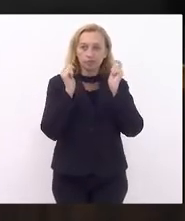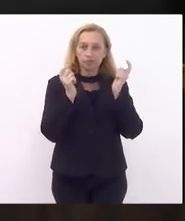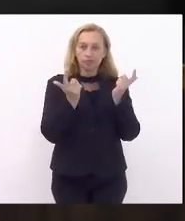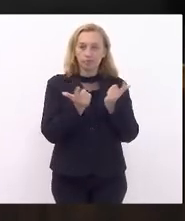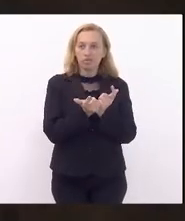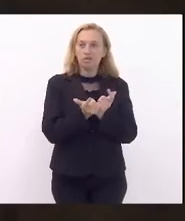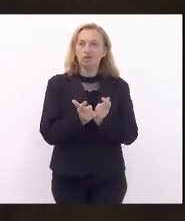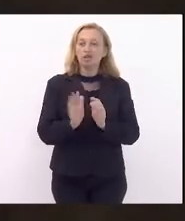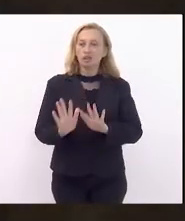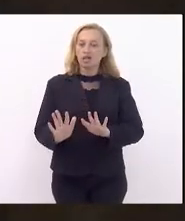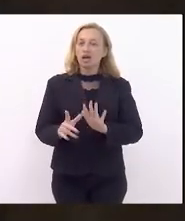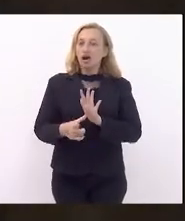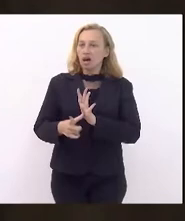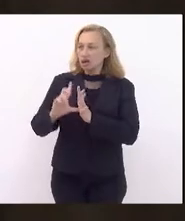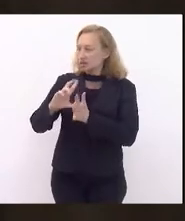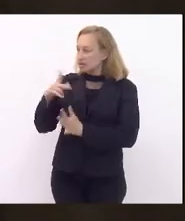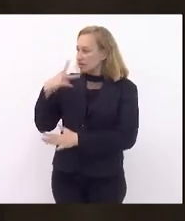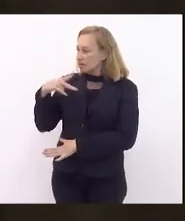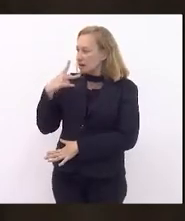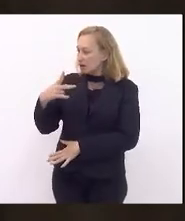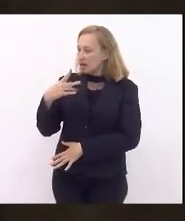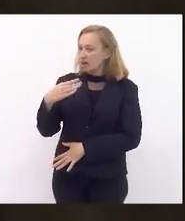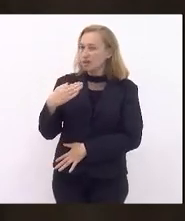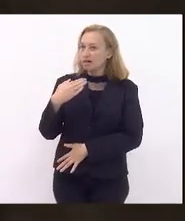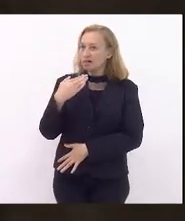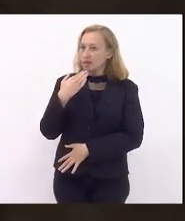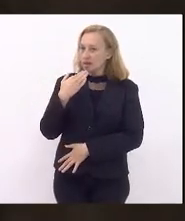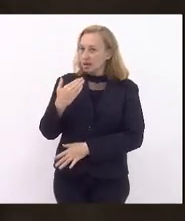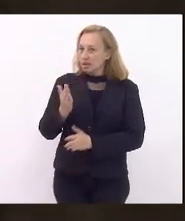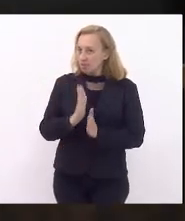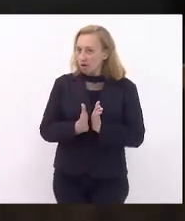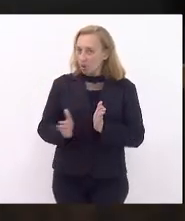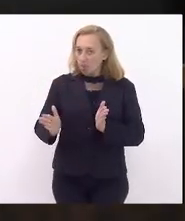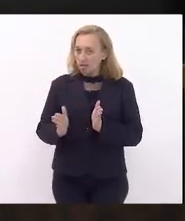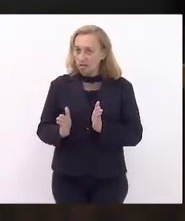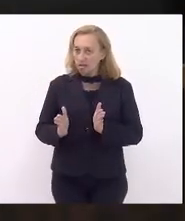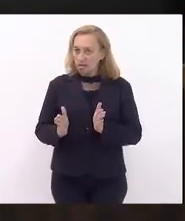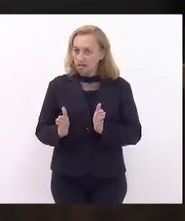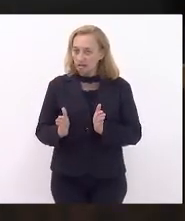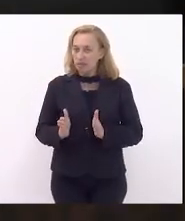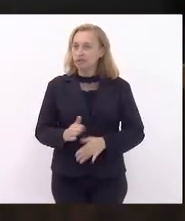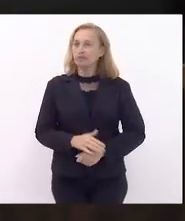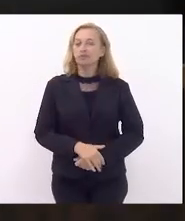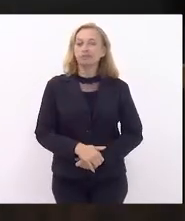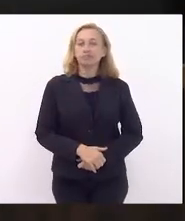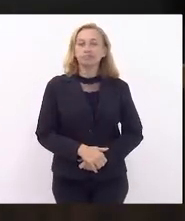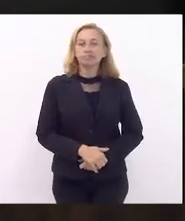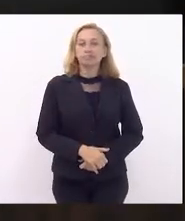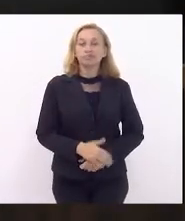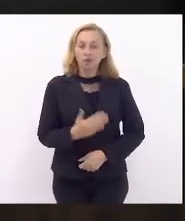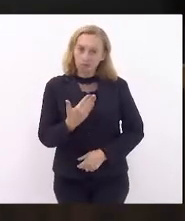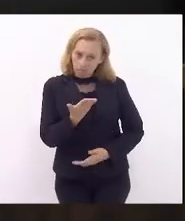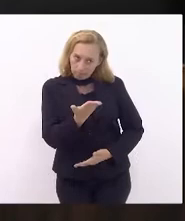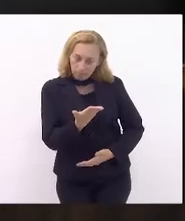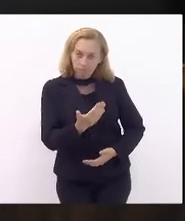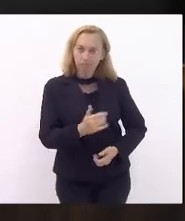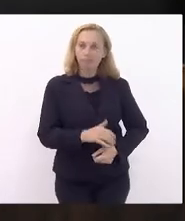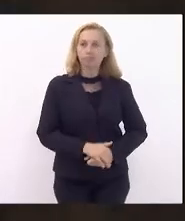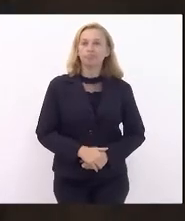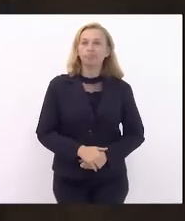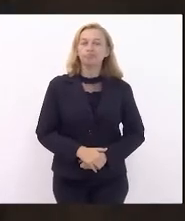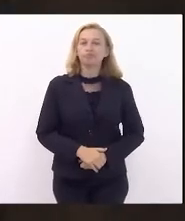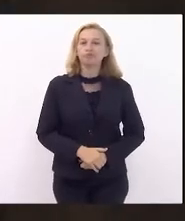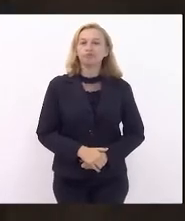Antes de emitir parecer, eu só me concede um... Pela liderança do governo? Pela ordem. Por favor, Luiz. Pela